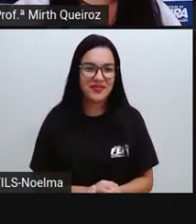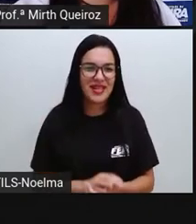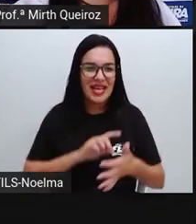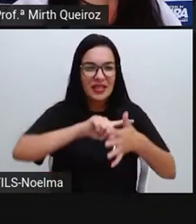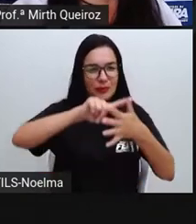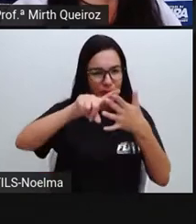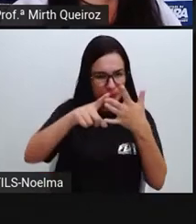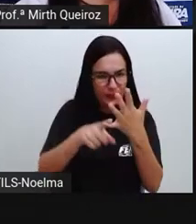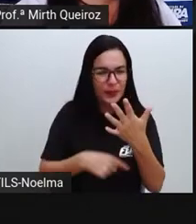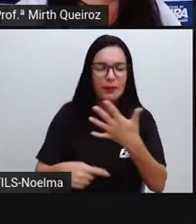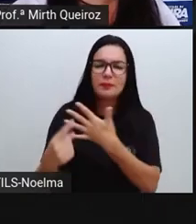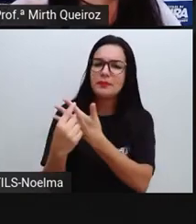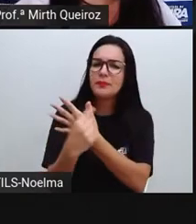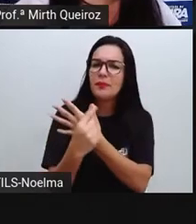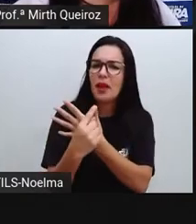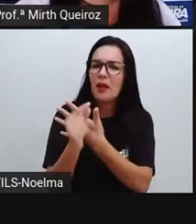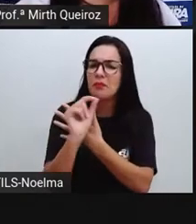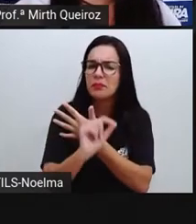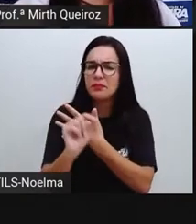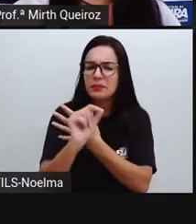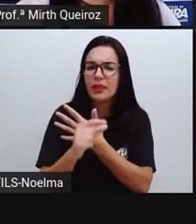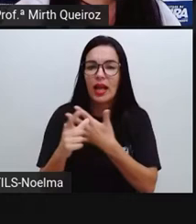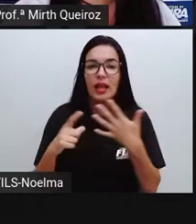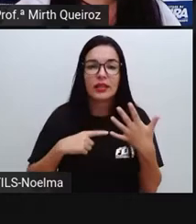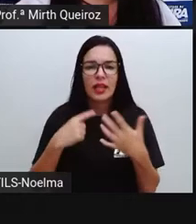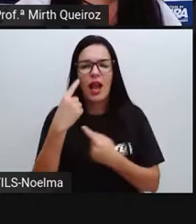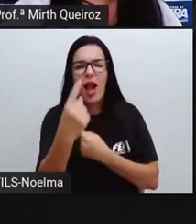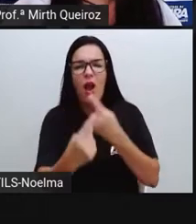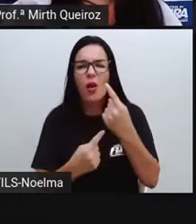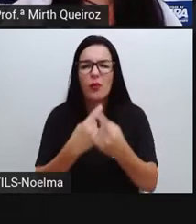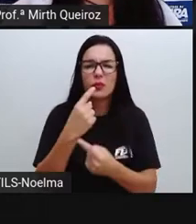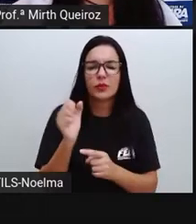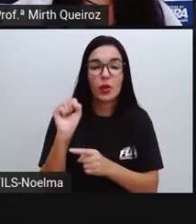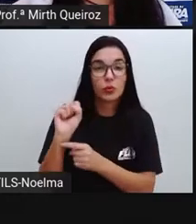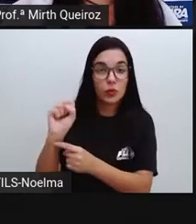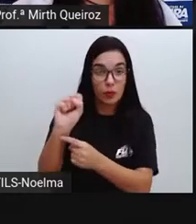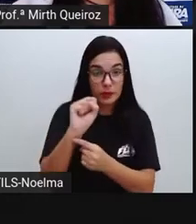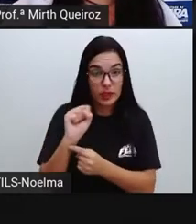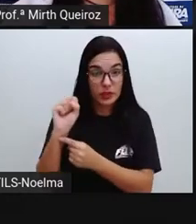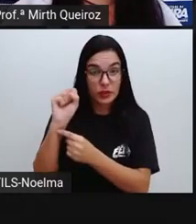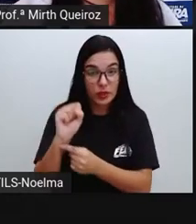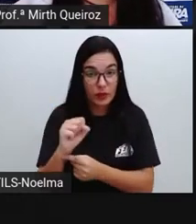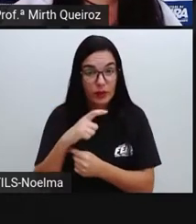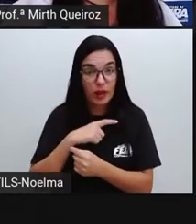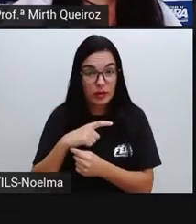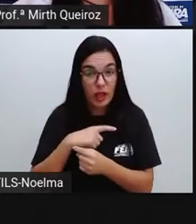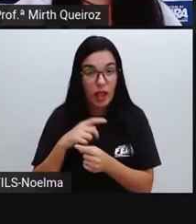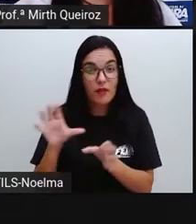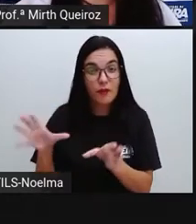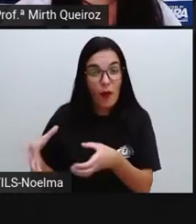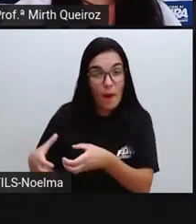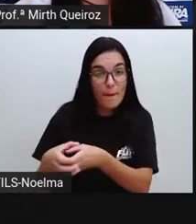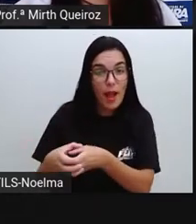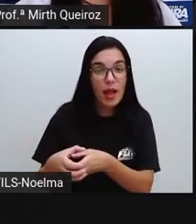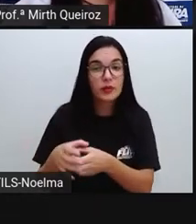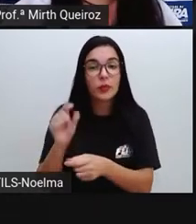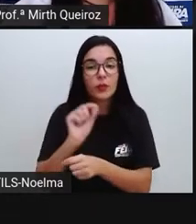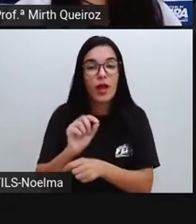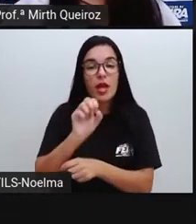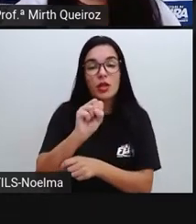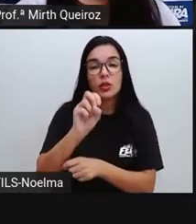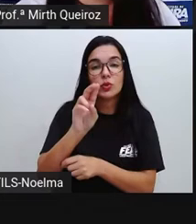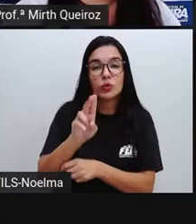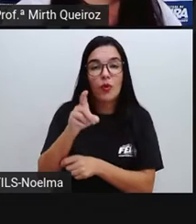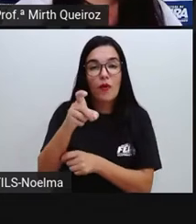coletivos são formados a partir do sufixo AL, né, A-L. Então, bananal, laranjal,